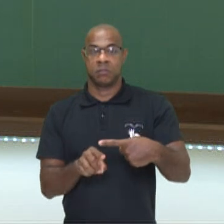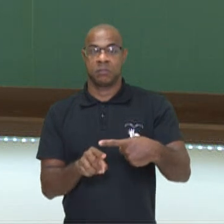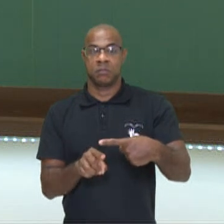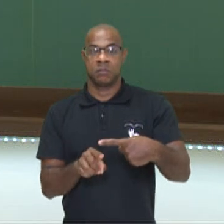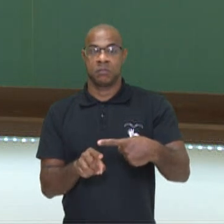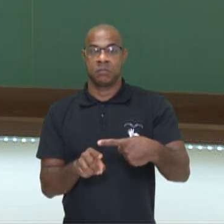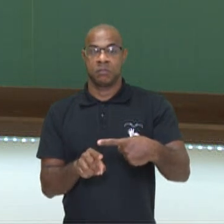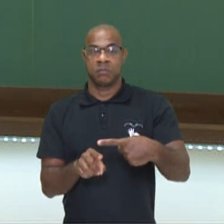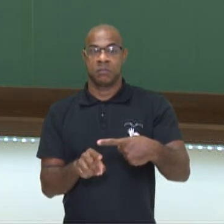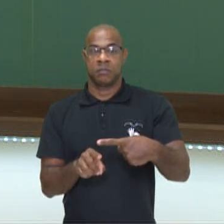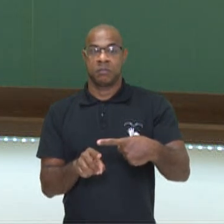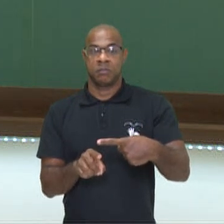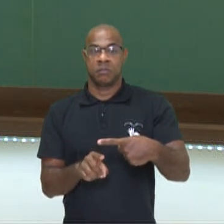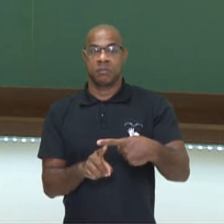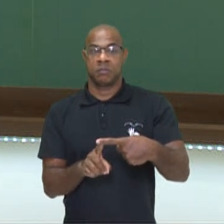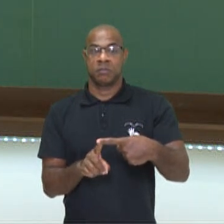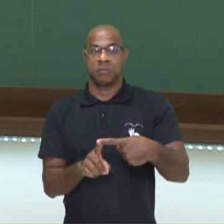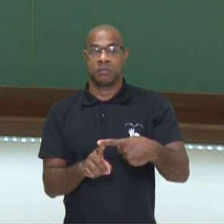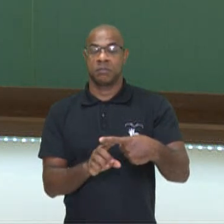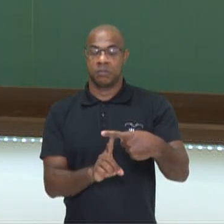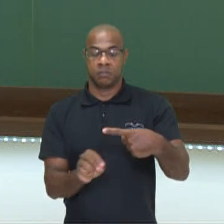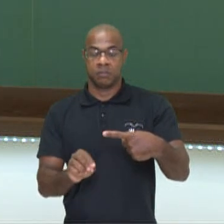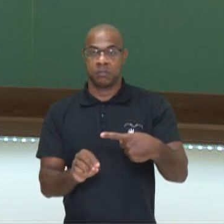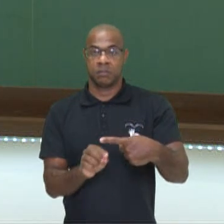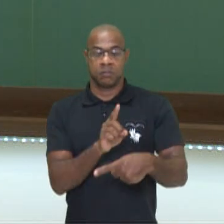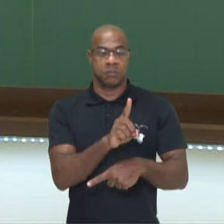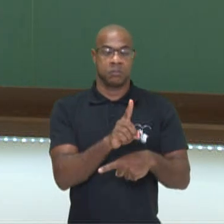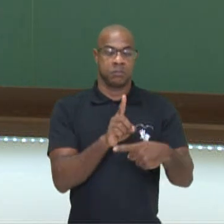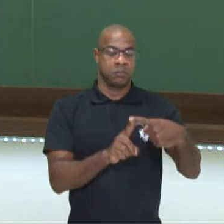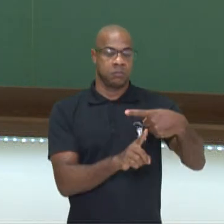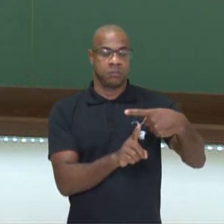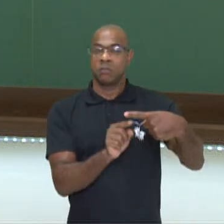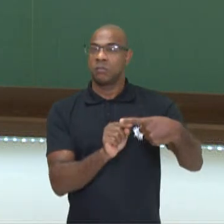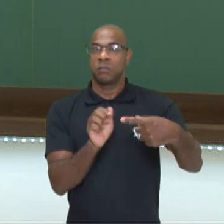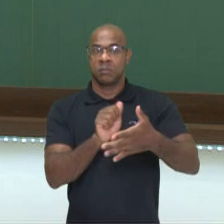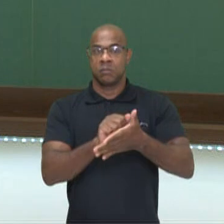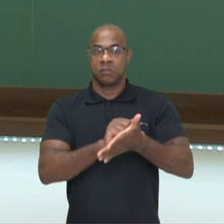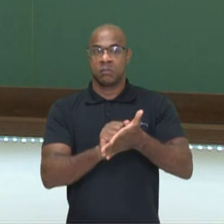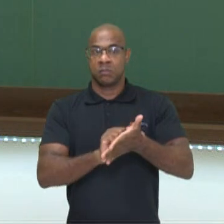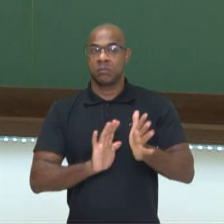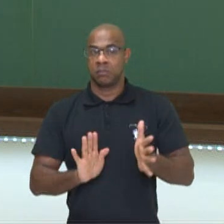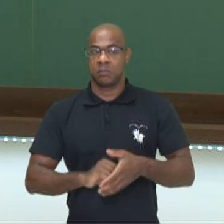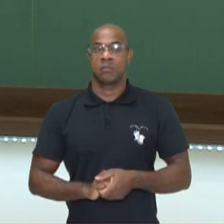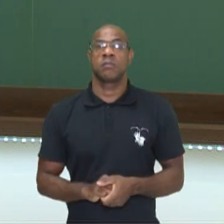esse 1 aqui, o denominador é 100. 65 sobre 100. Tá bom?